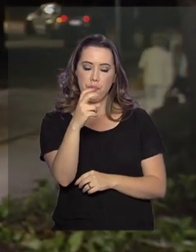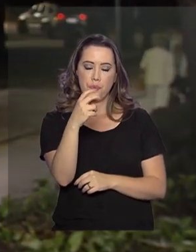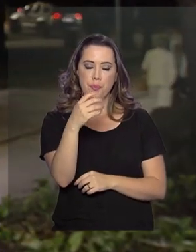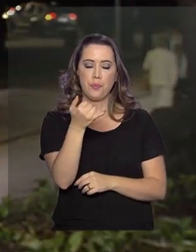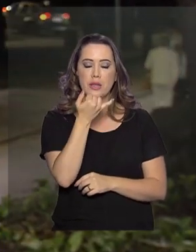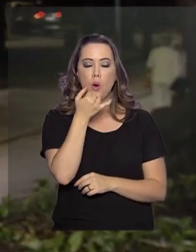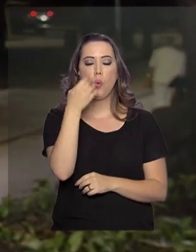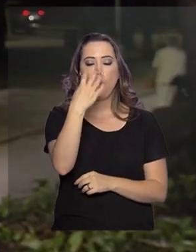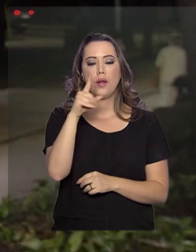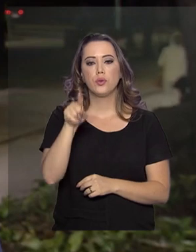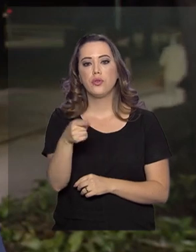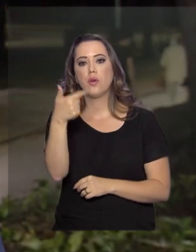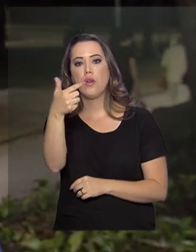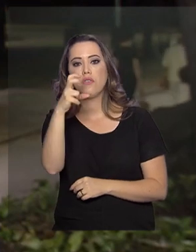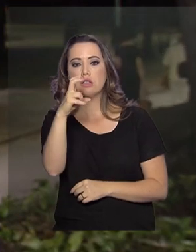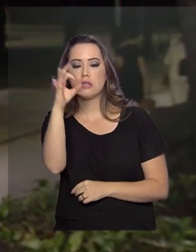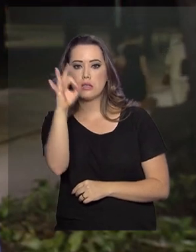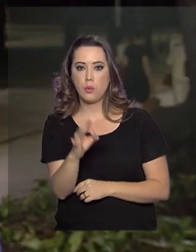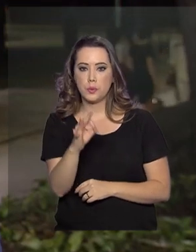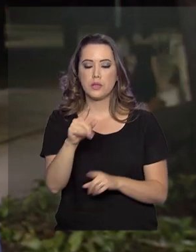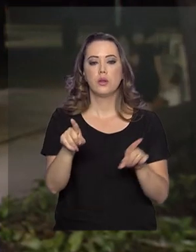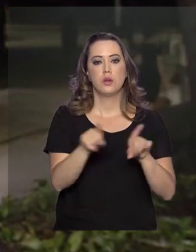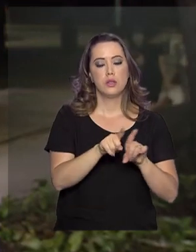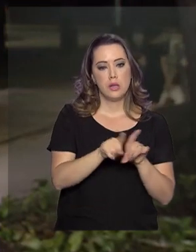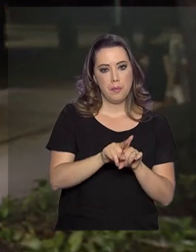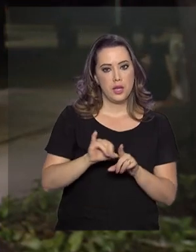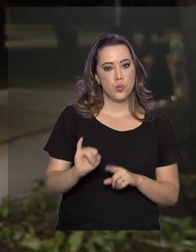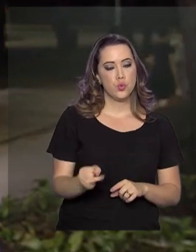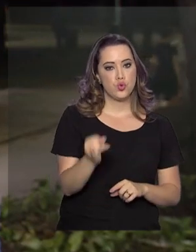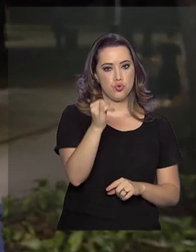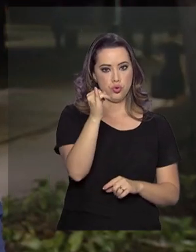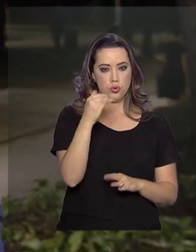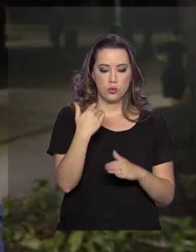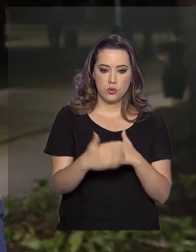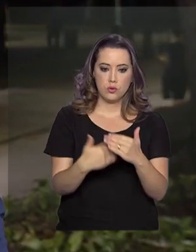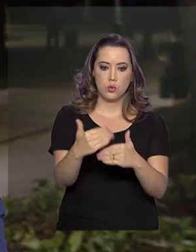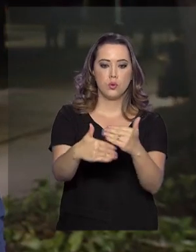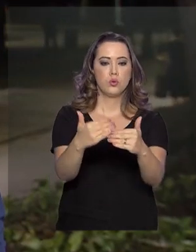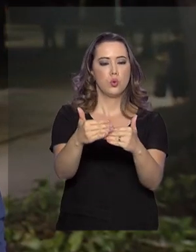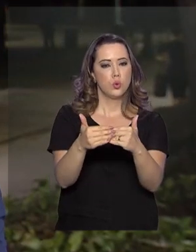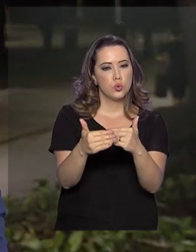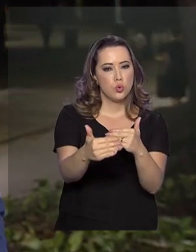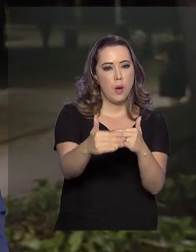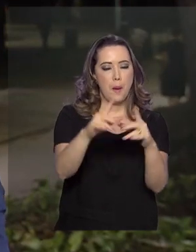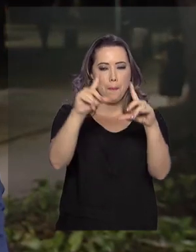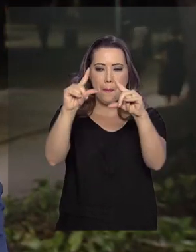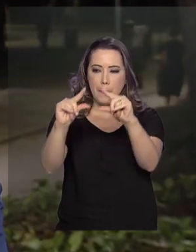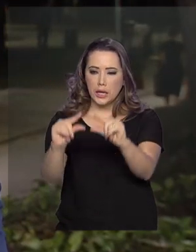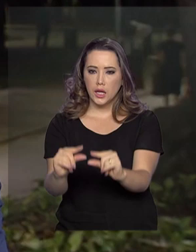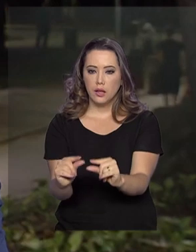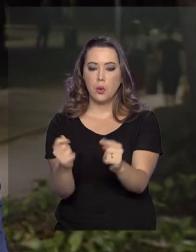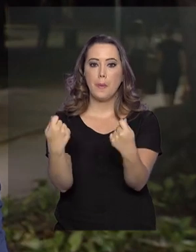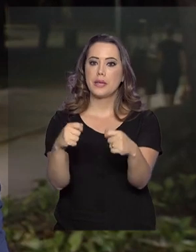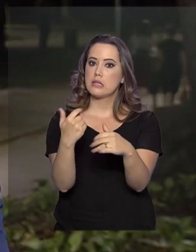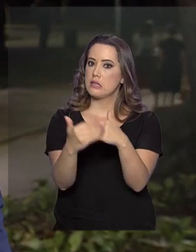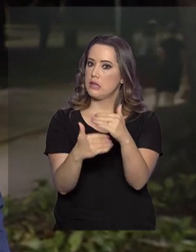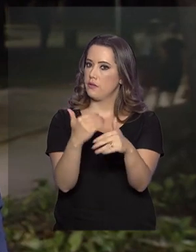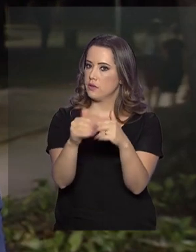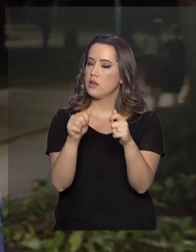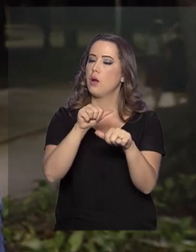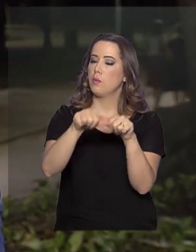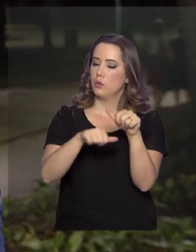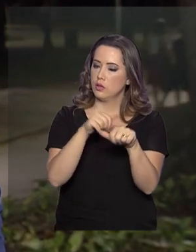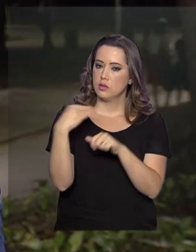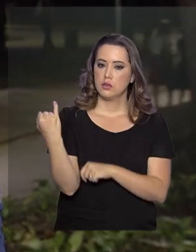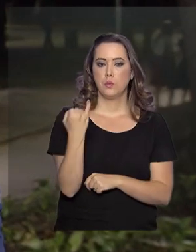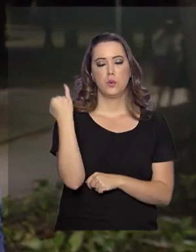também destaca que para que os juros permanecerem em níveis baixos, é preciso avançar em reformas